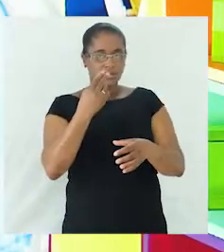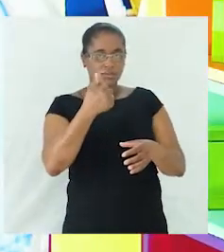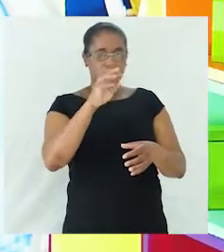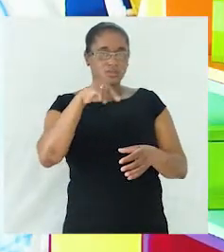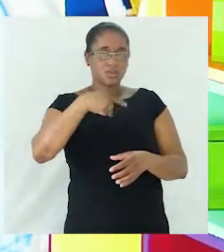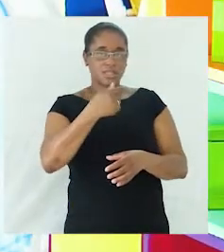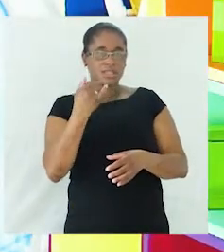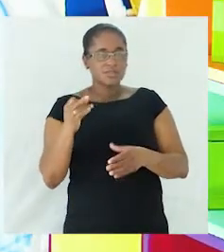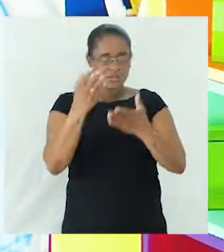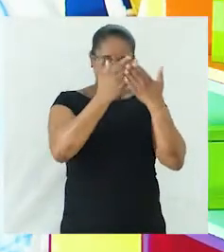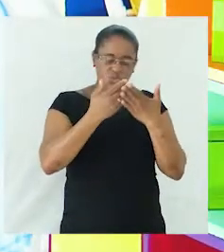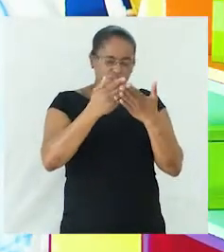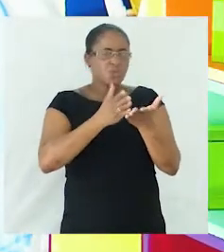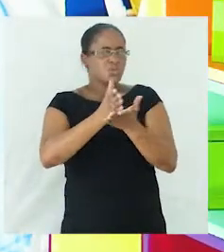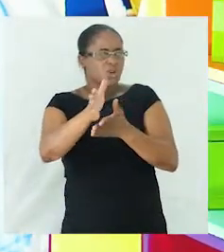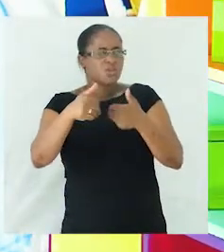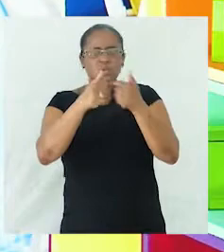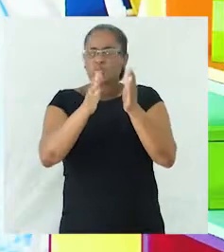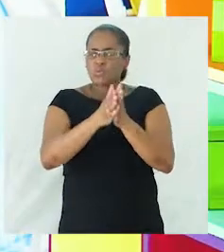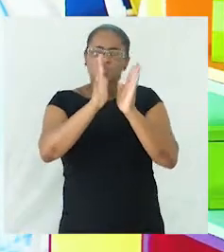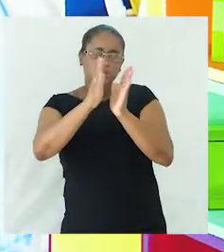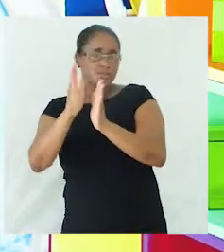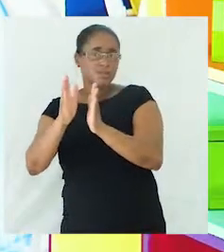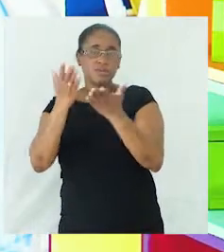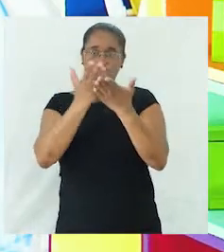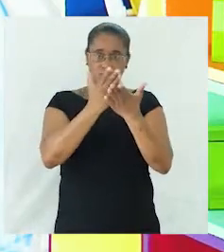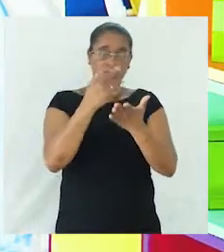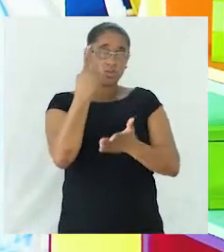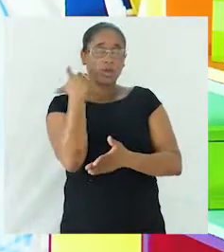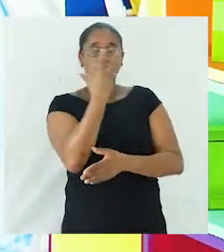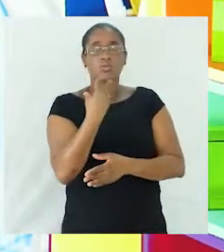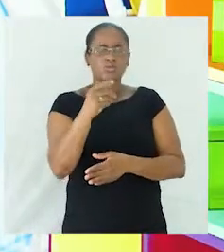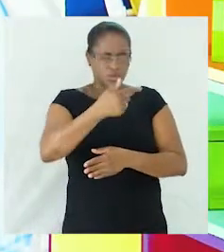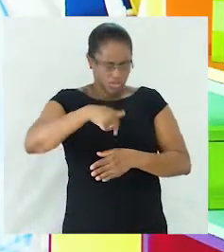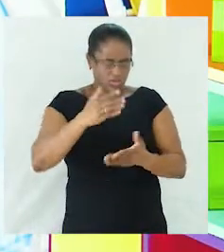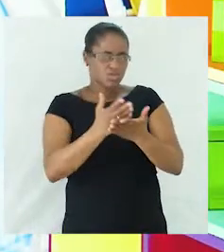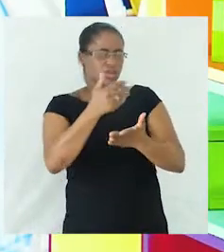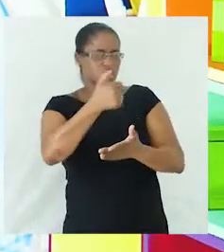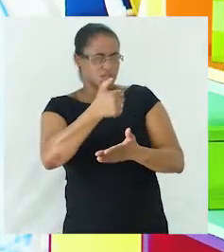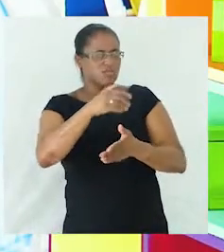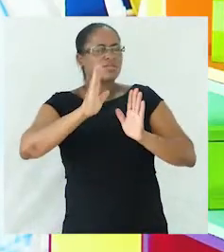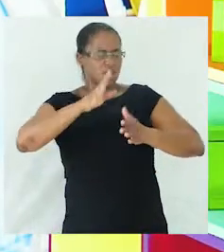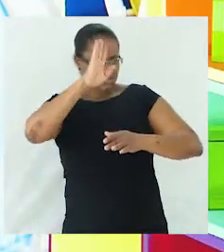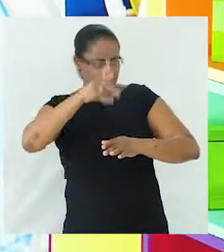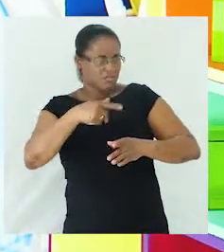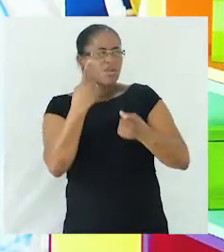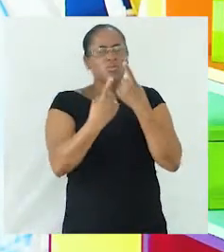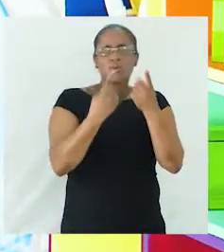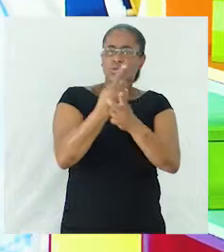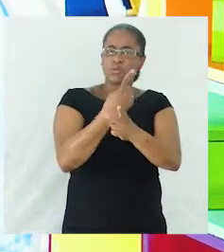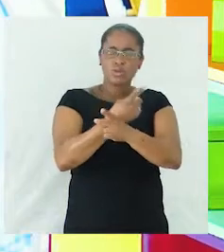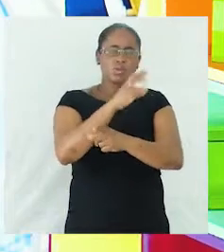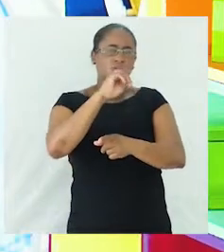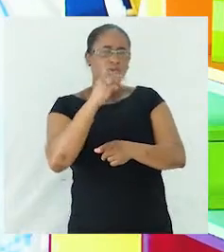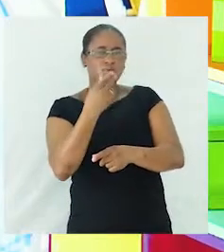é estudada durante quase todo o percurso académico de um aluno. Nós que já estamos no quinto ano já sabemos alguma coisa sobre os substantivos.